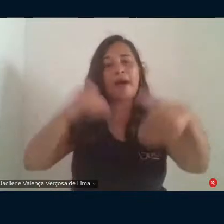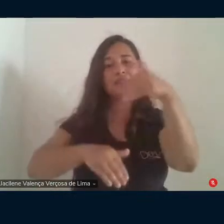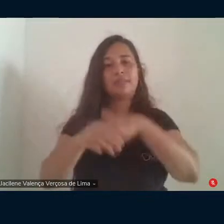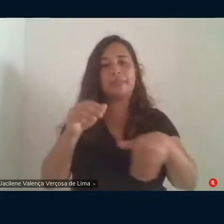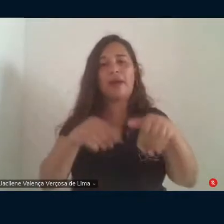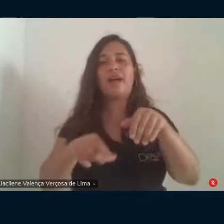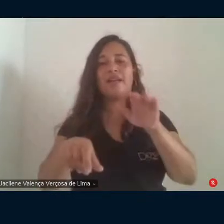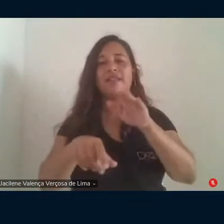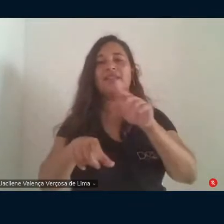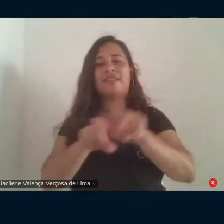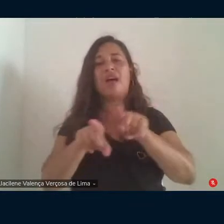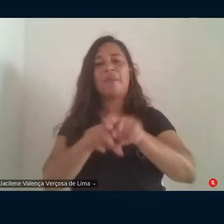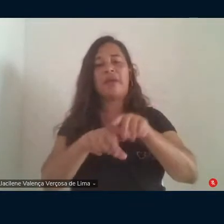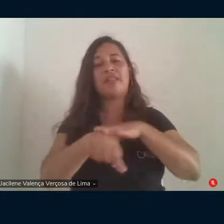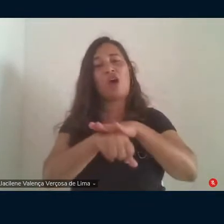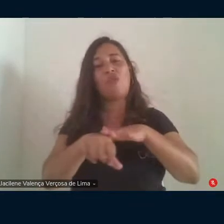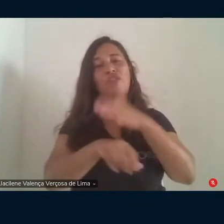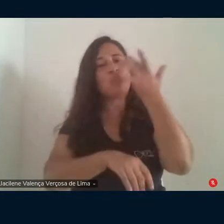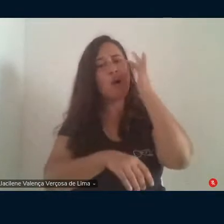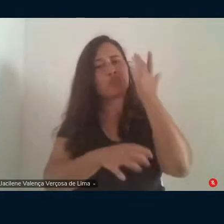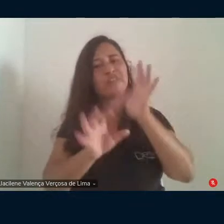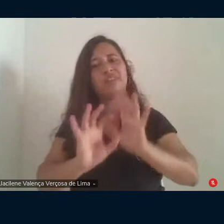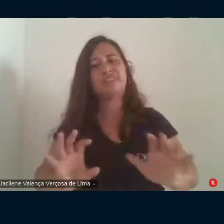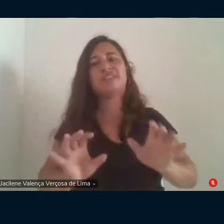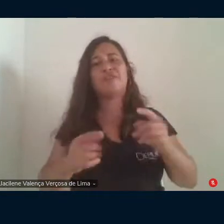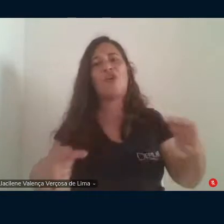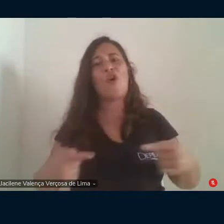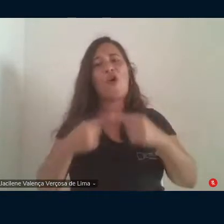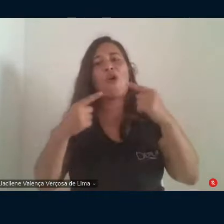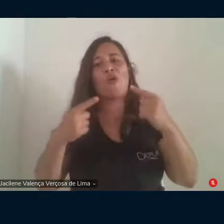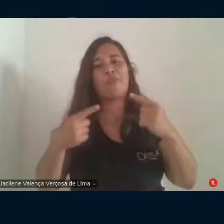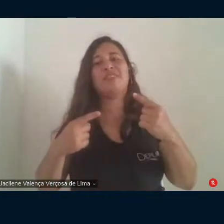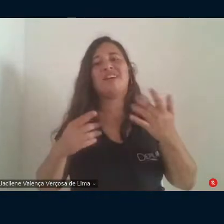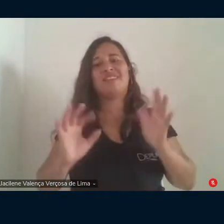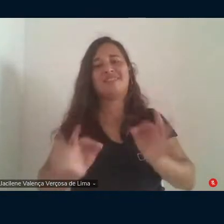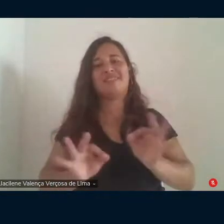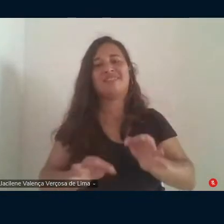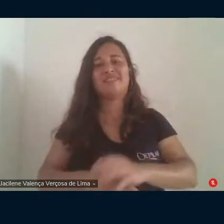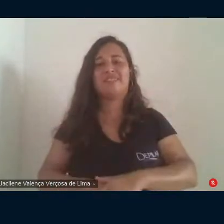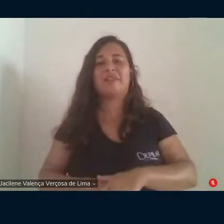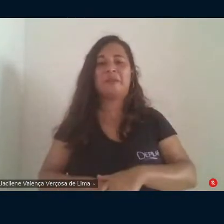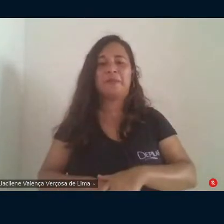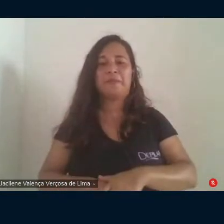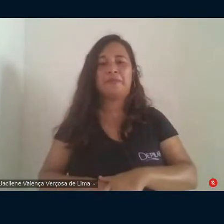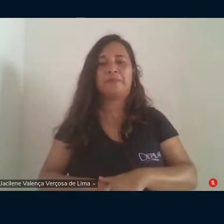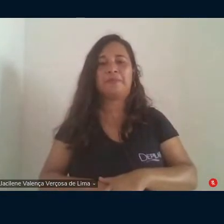conversa. Pelo menos, acho que foi isso que foi acordado. Eu vou pedir licença